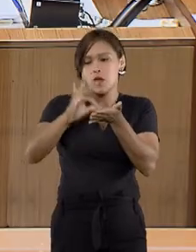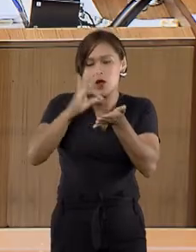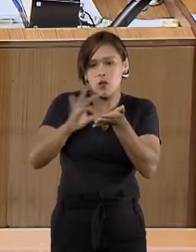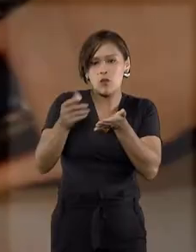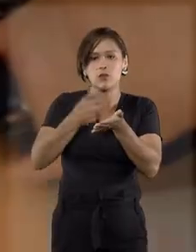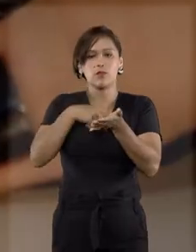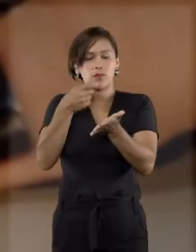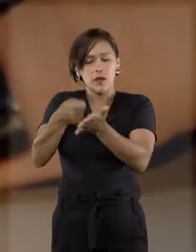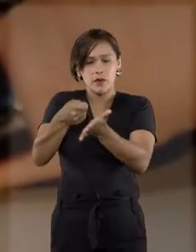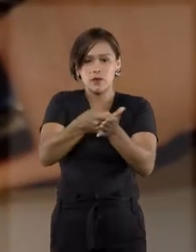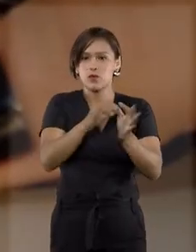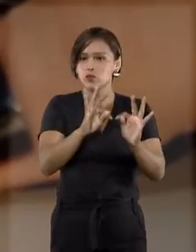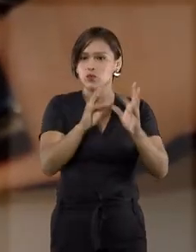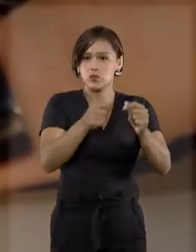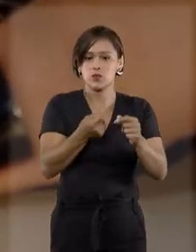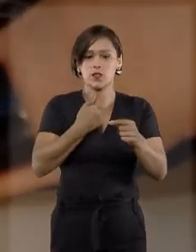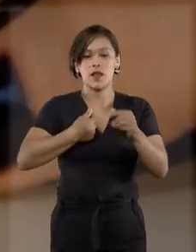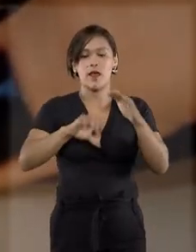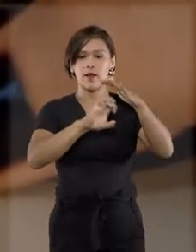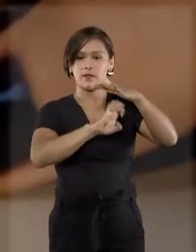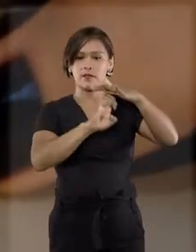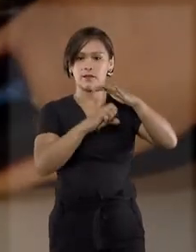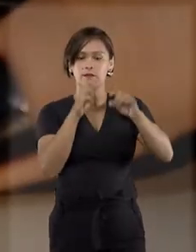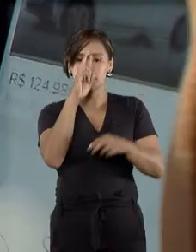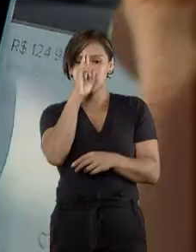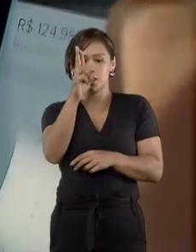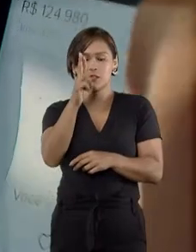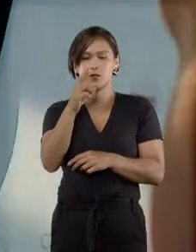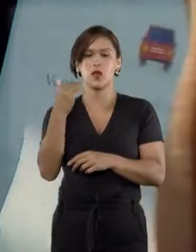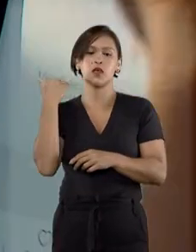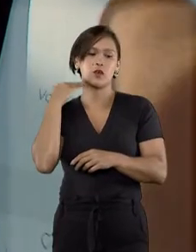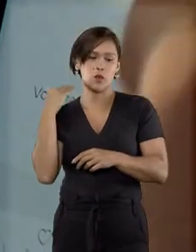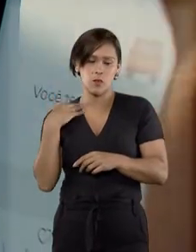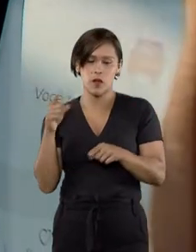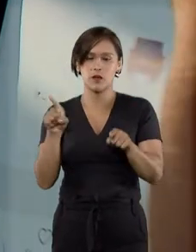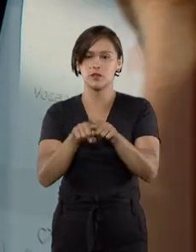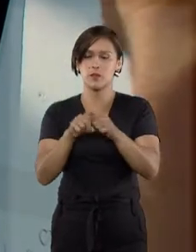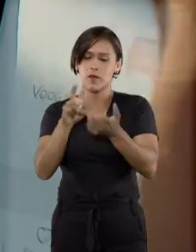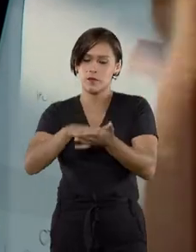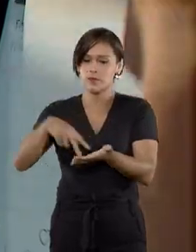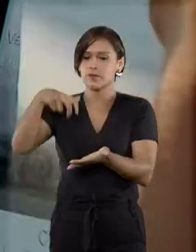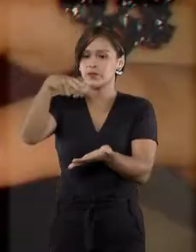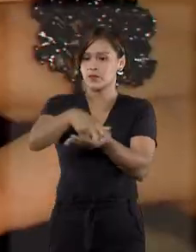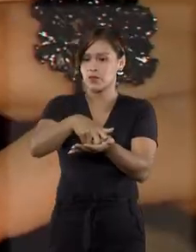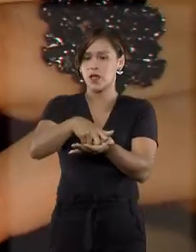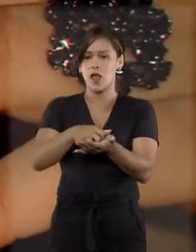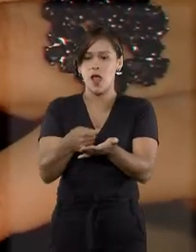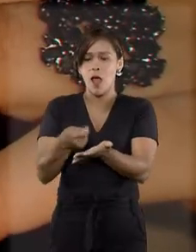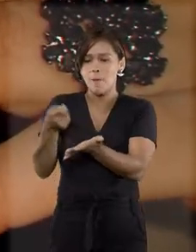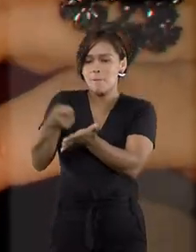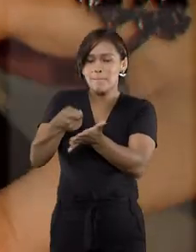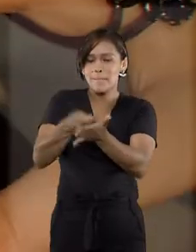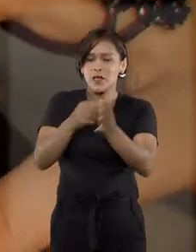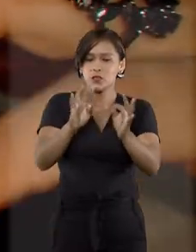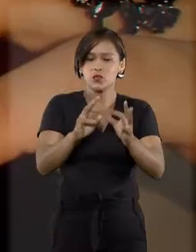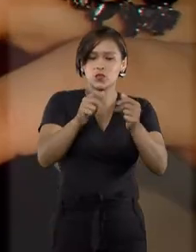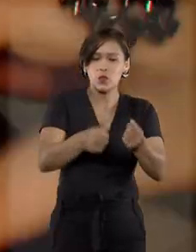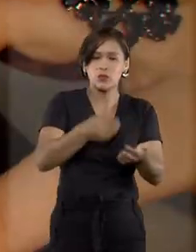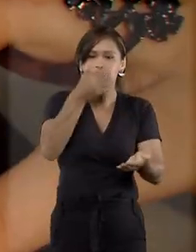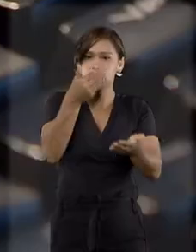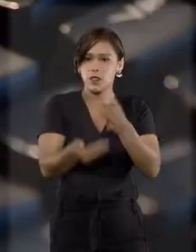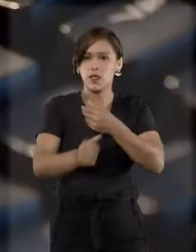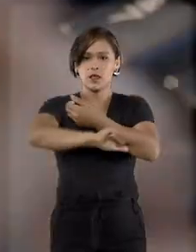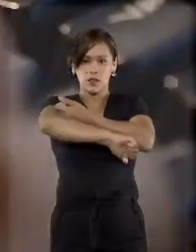bancário. A empresa responsável pela loja virtual e o banco foram condenados a pagar pelos prejuízos materiais, além de